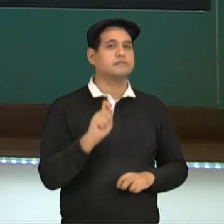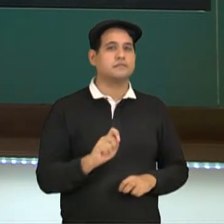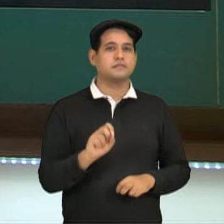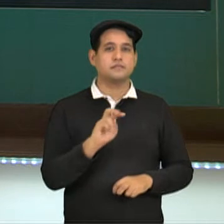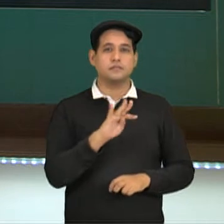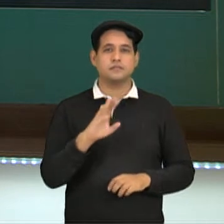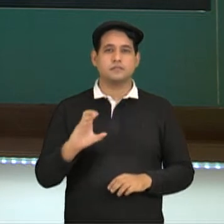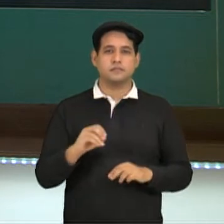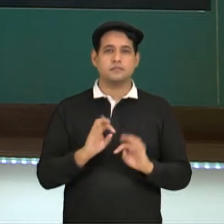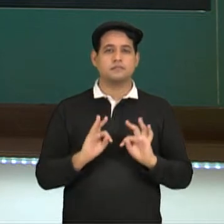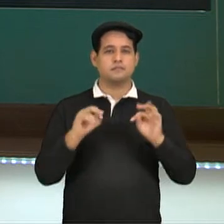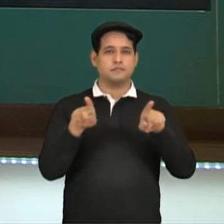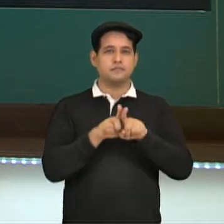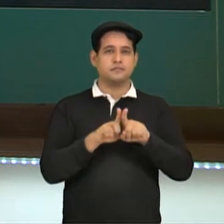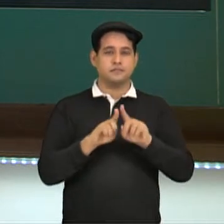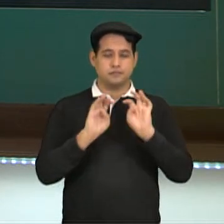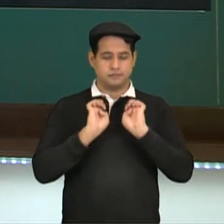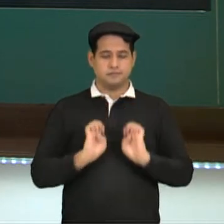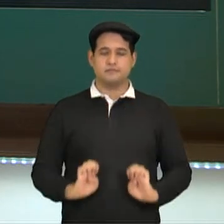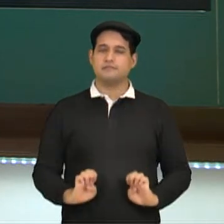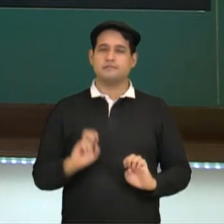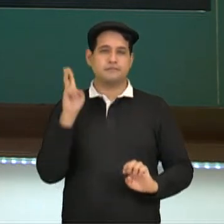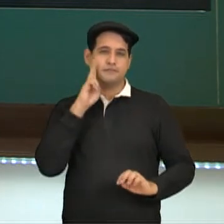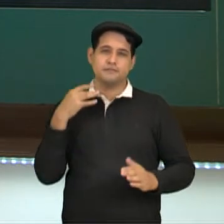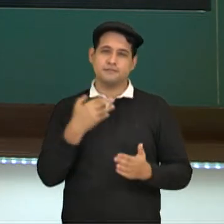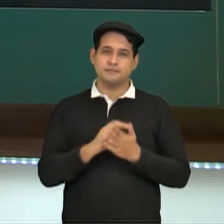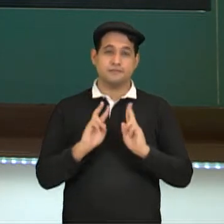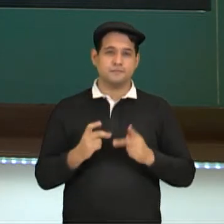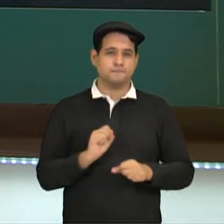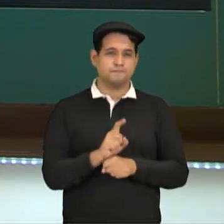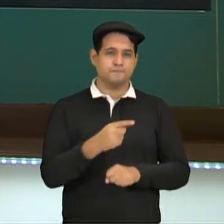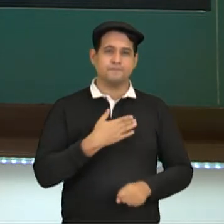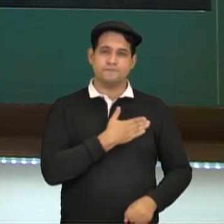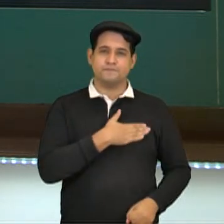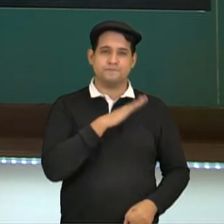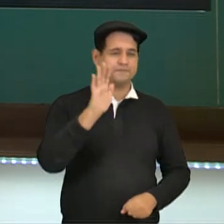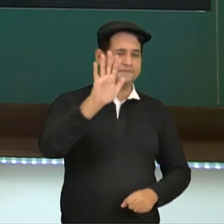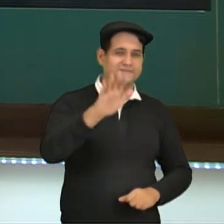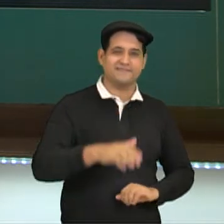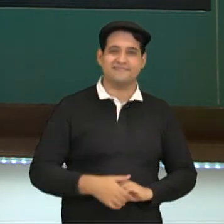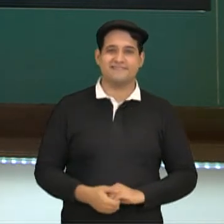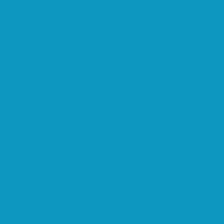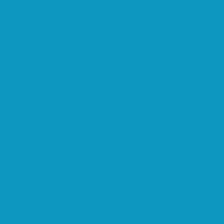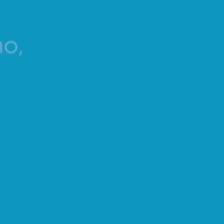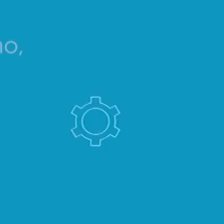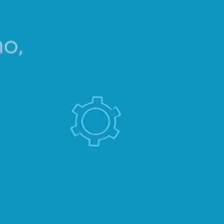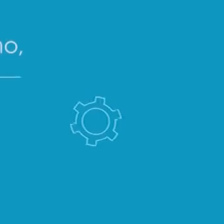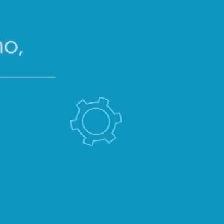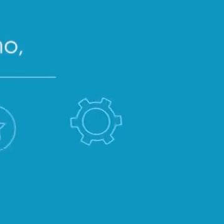biotecnologia e bioética na história da humanidade. Espero que vocês tenham gostado e até breve!